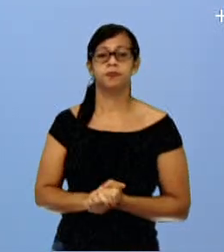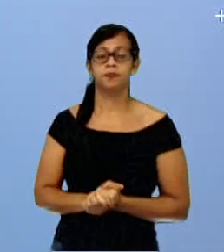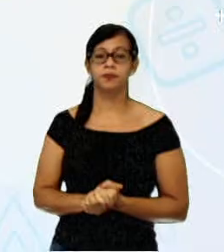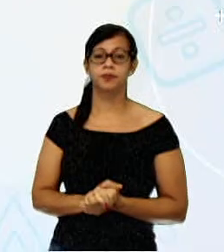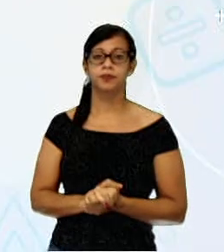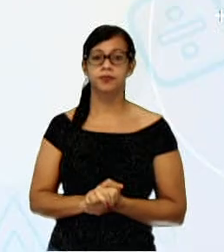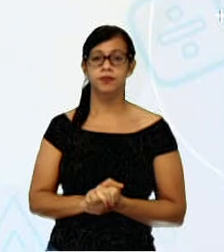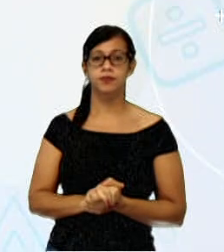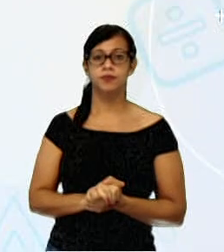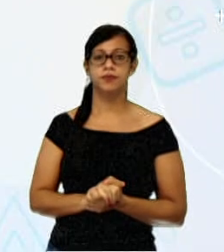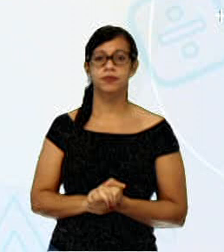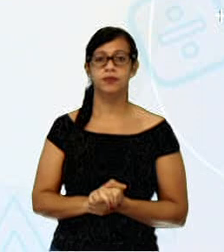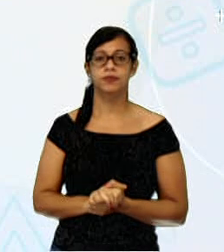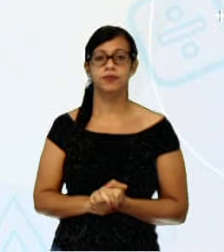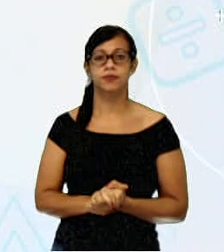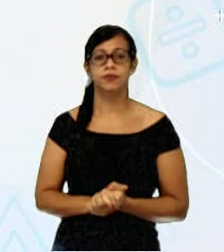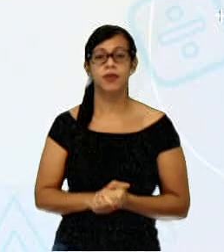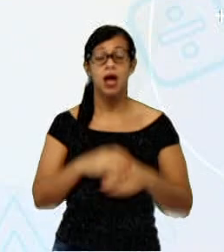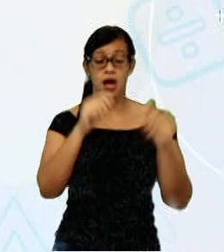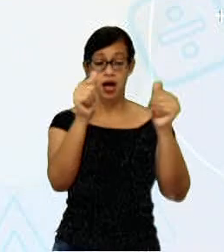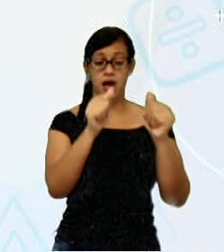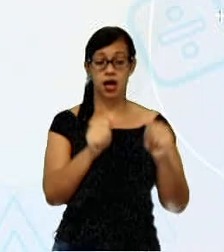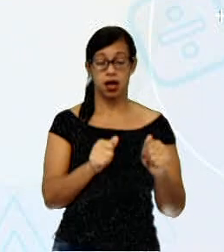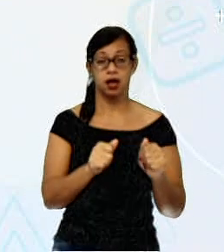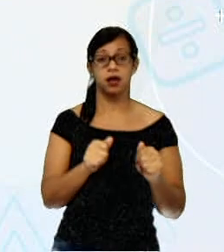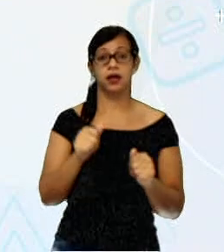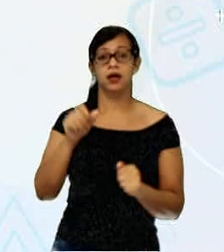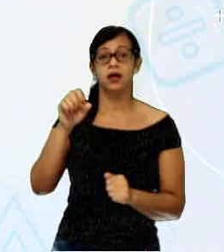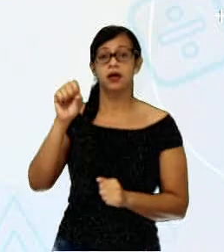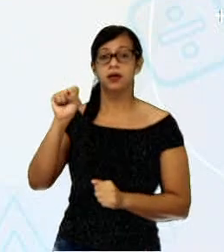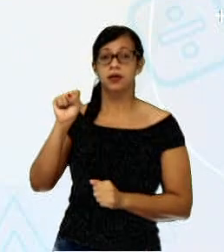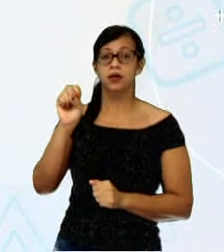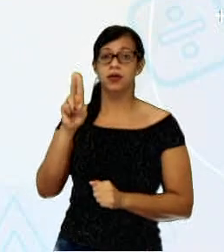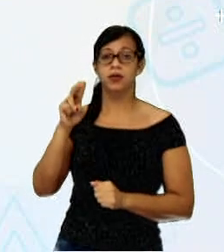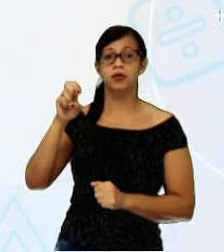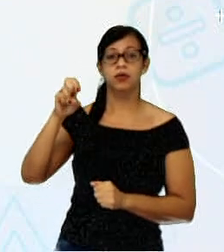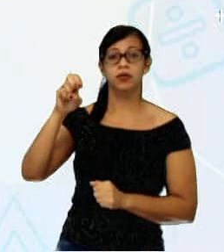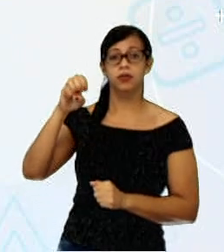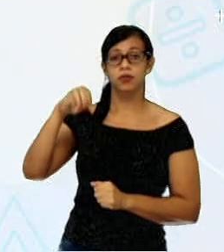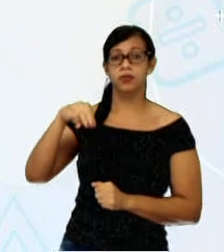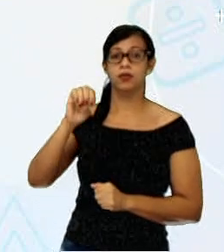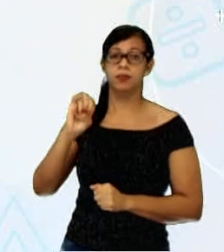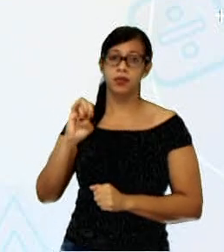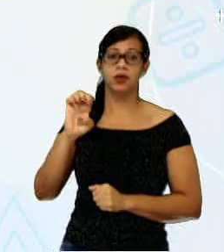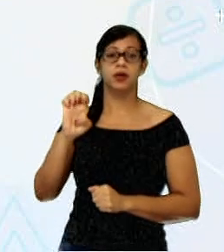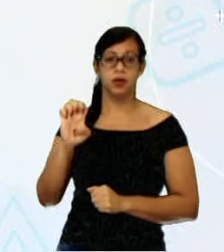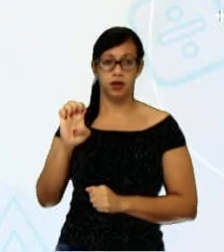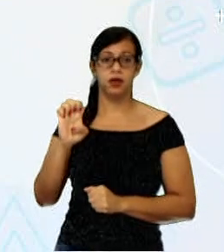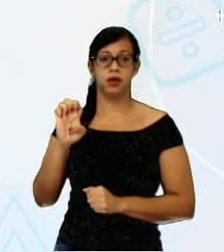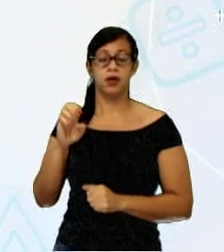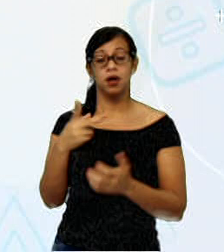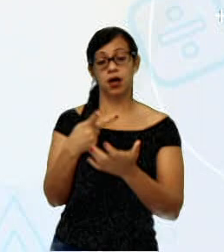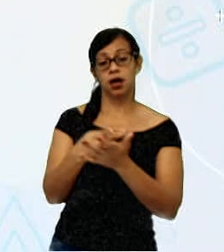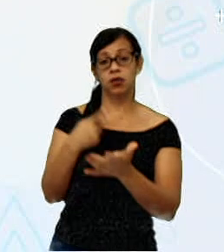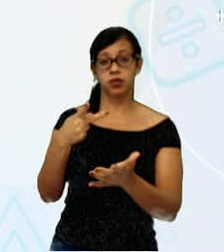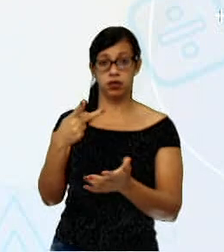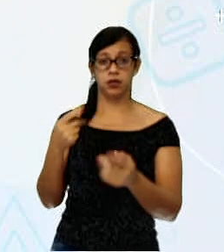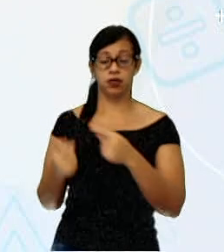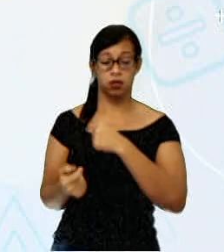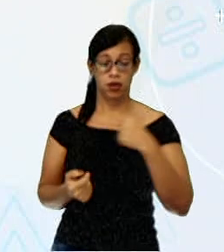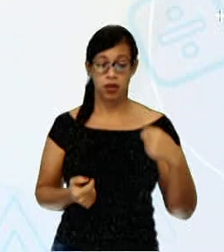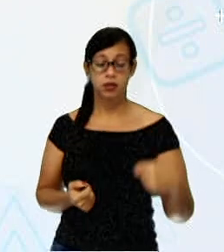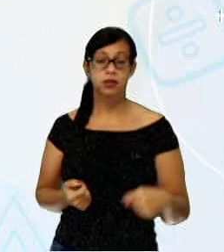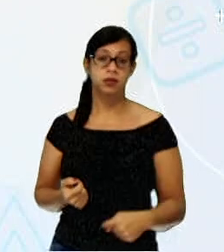A arte sumier nasceu na China, migrou para o Japão e, atualmente, se espalhou para o mundo todo,